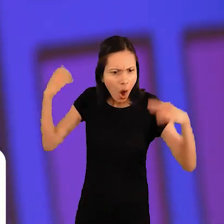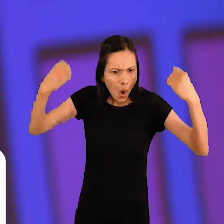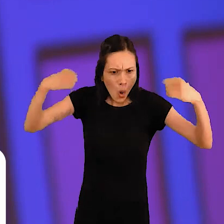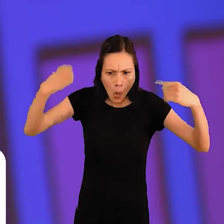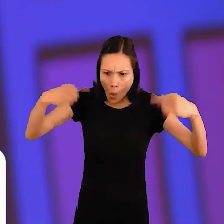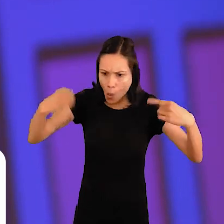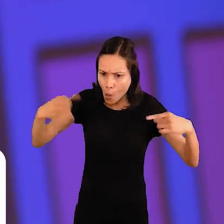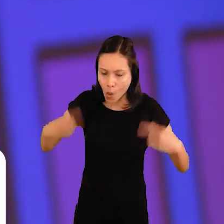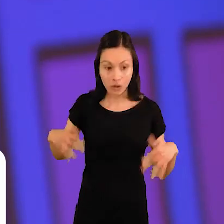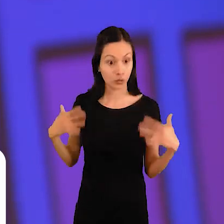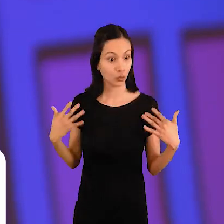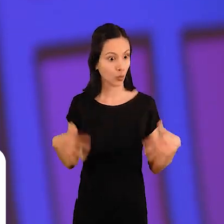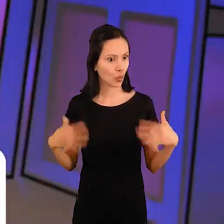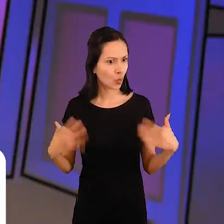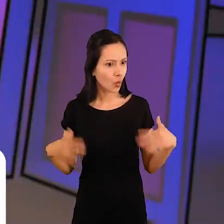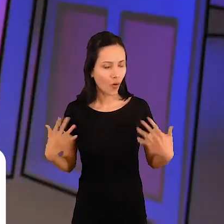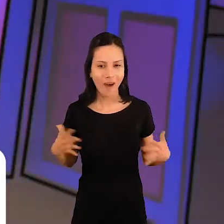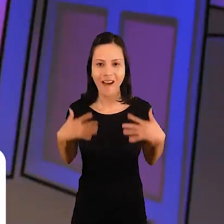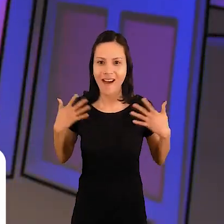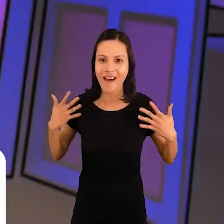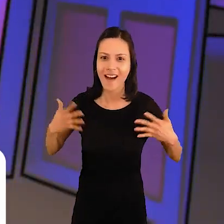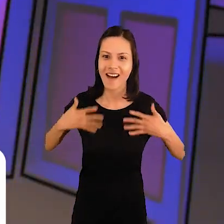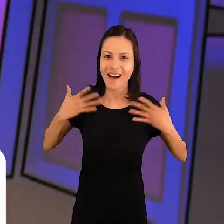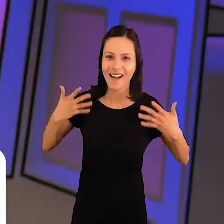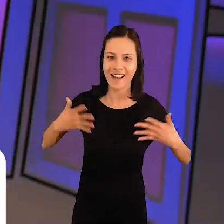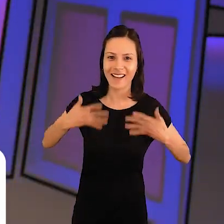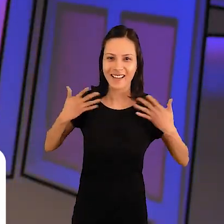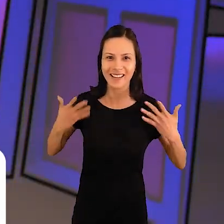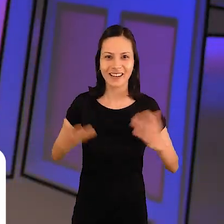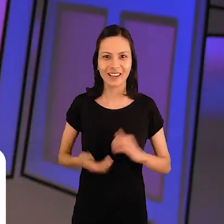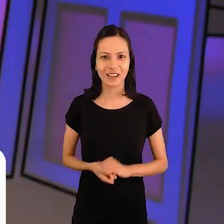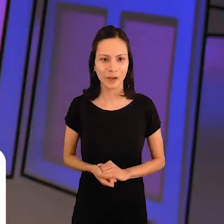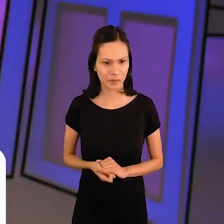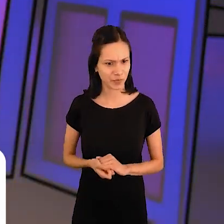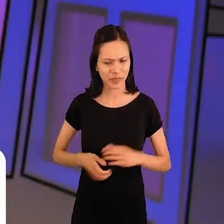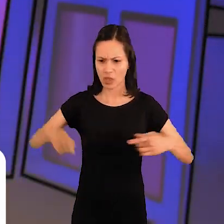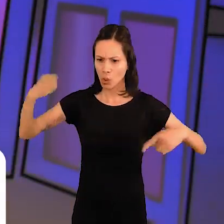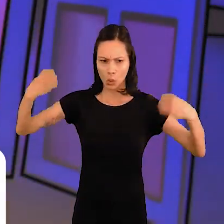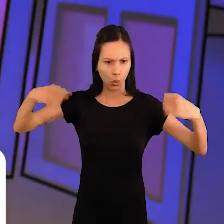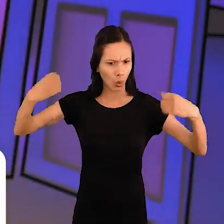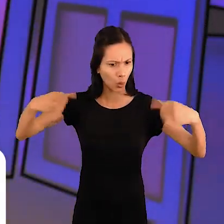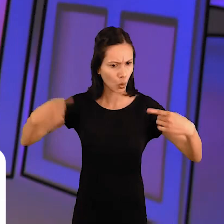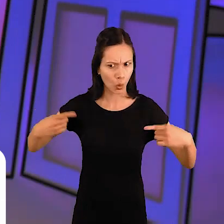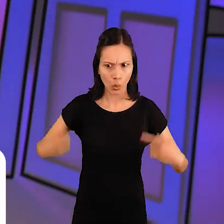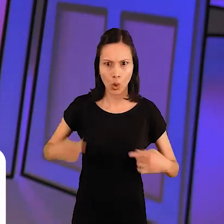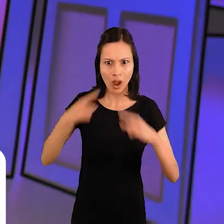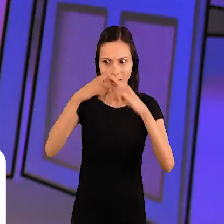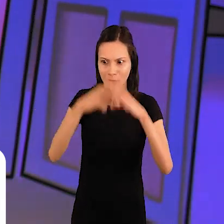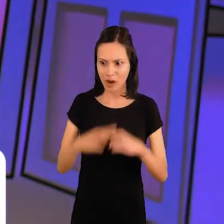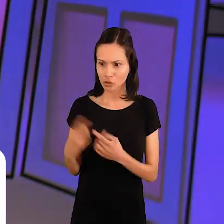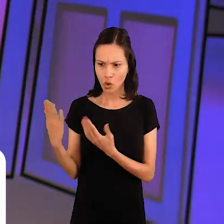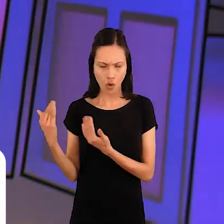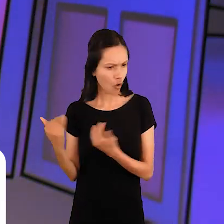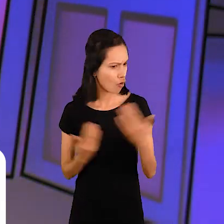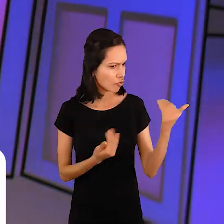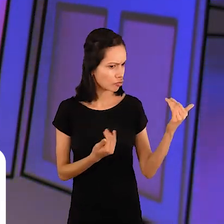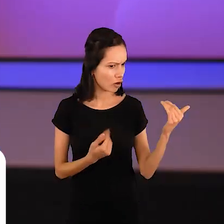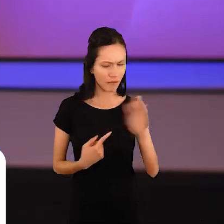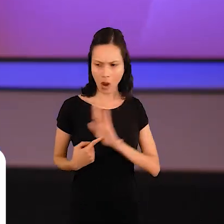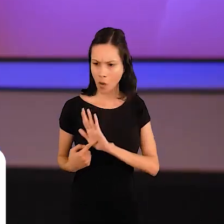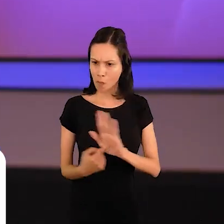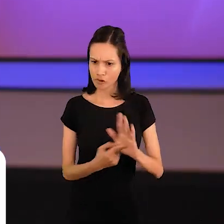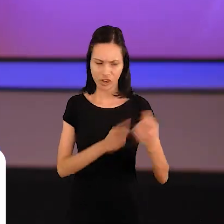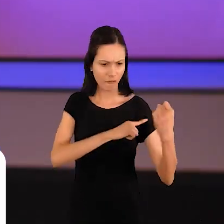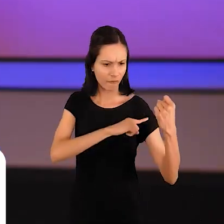entusiasmo, com muita alegria. Eram provas e mais provas onde jovens tinham que mostrar a sua força,